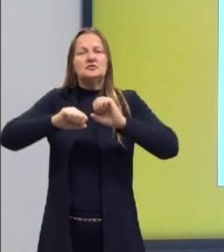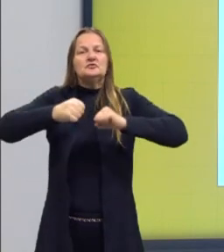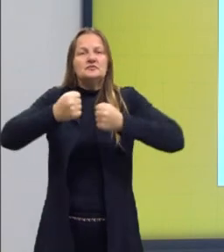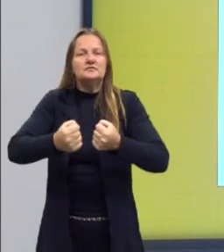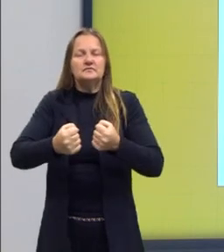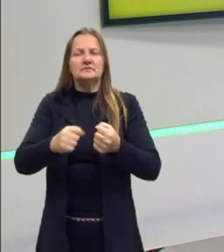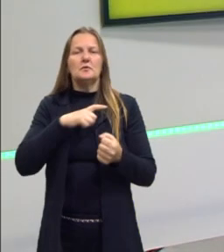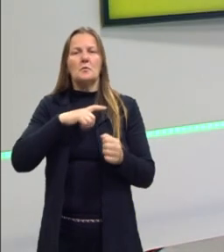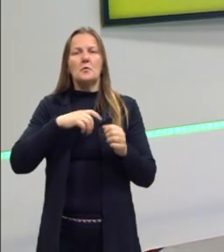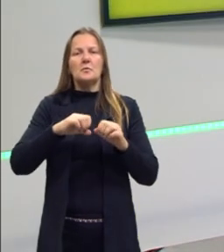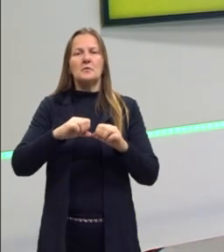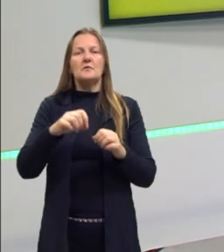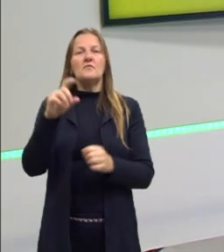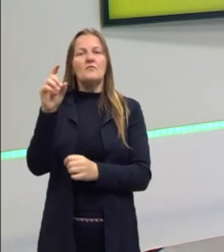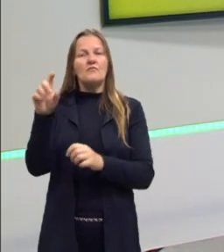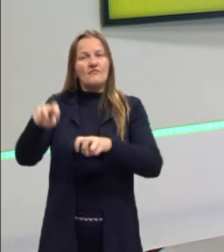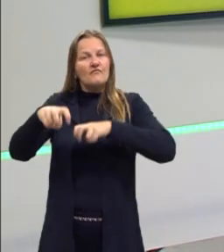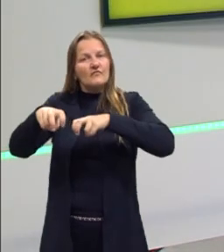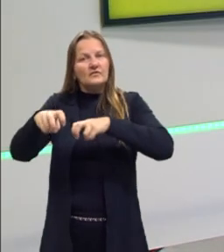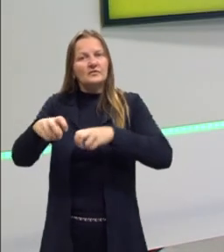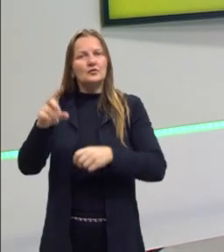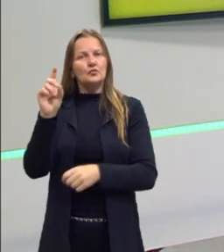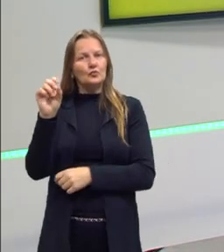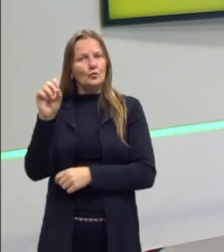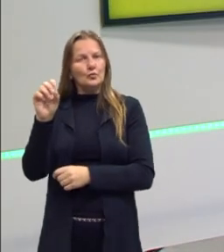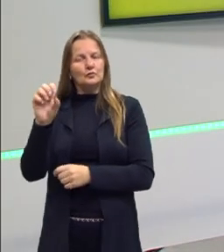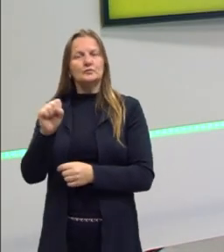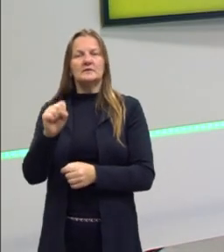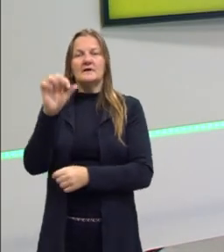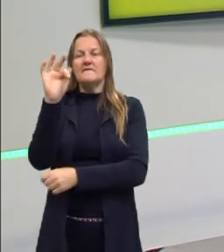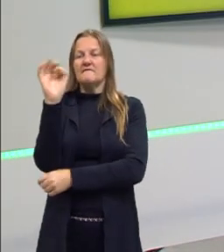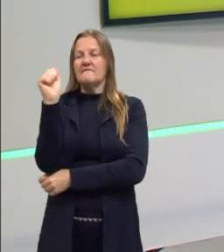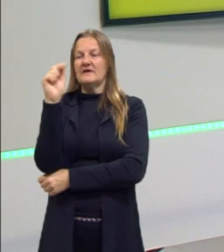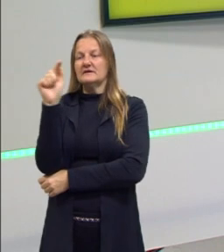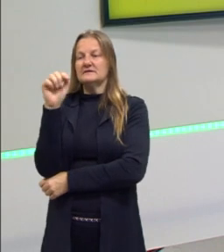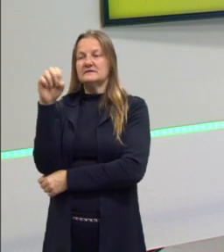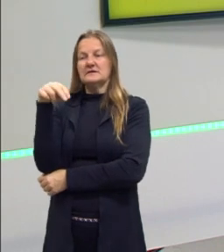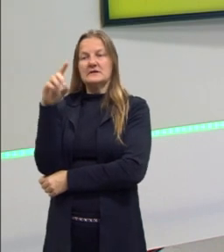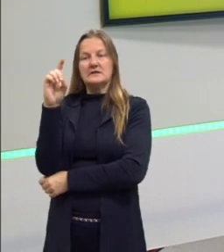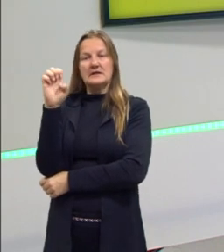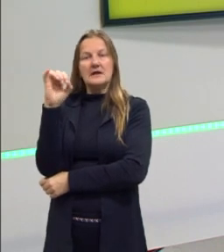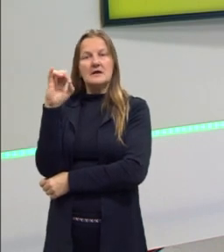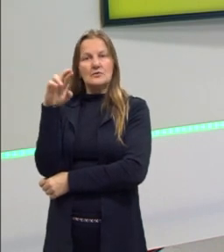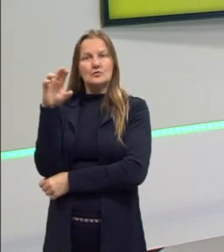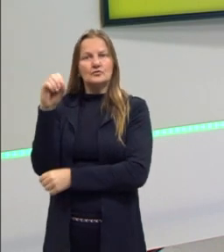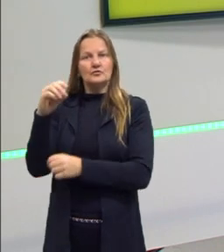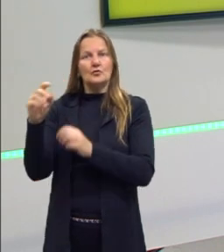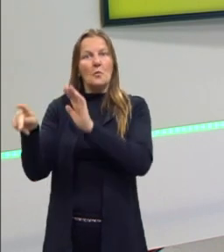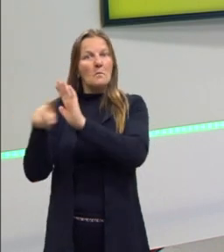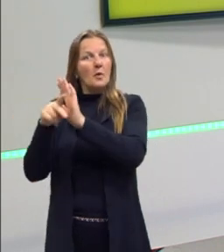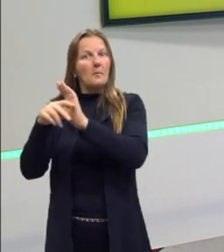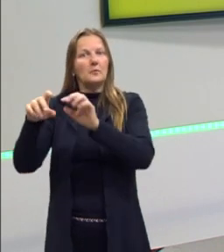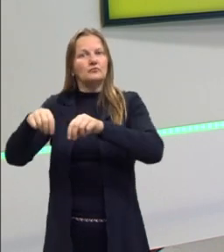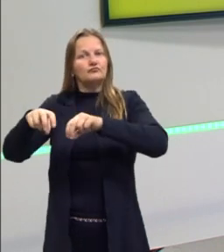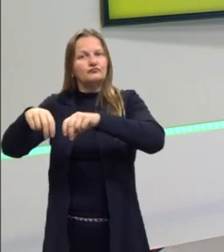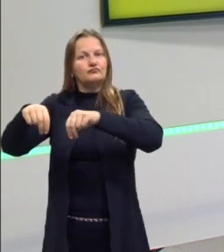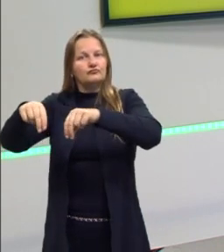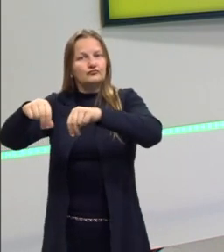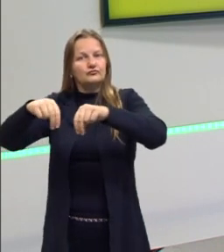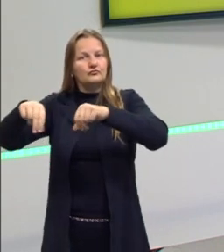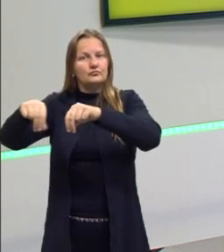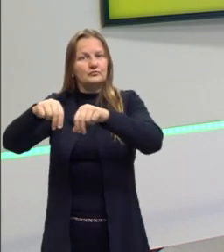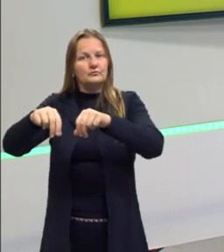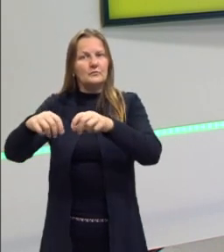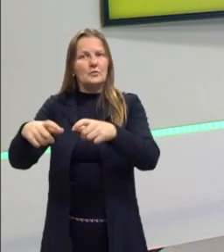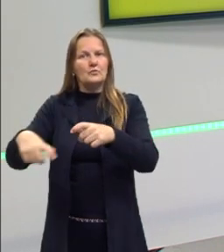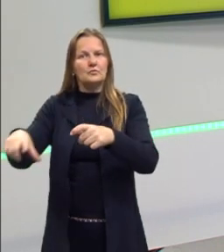interesses dos fazendeiros. Essa abolição, então, ela foi sendo adiada para defender